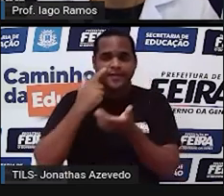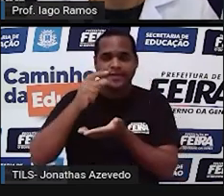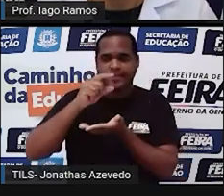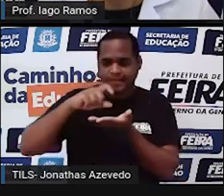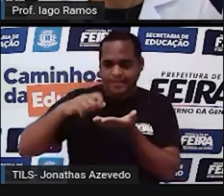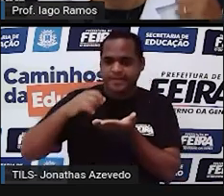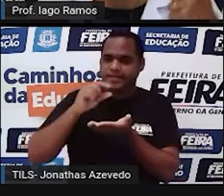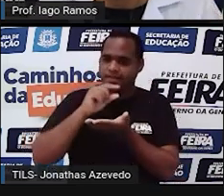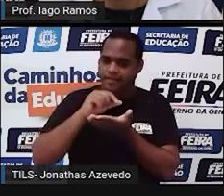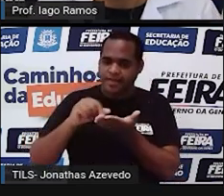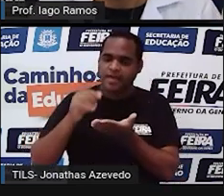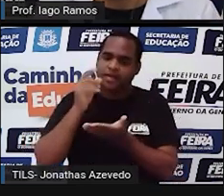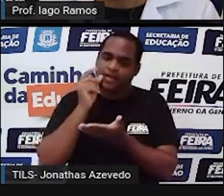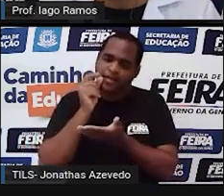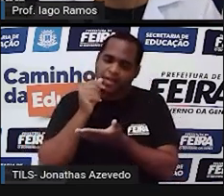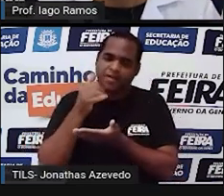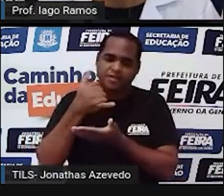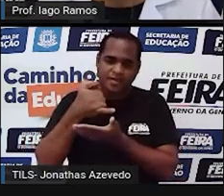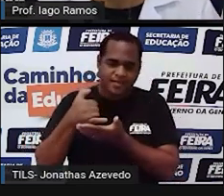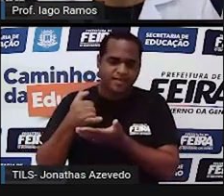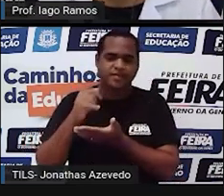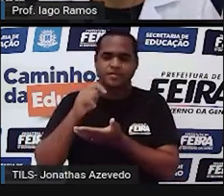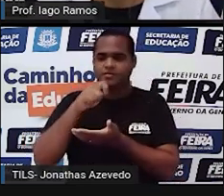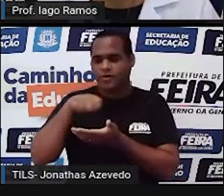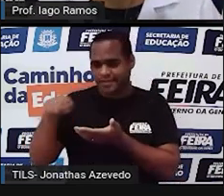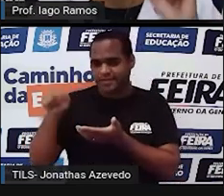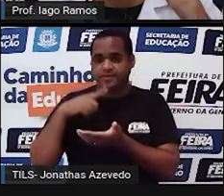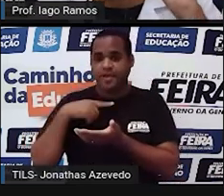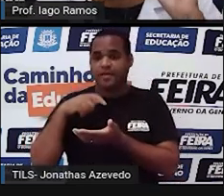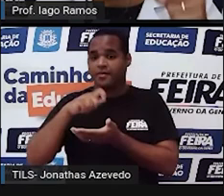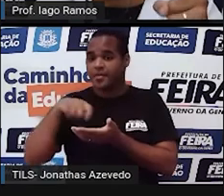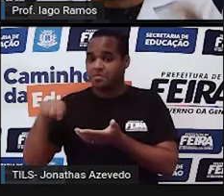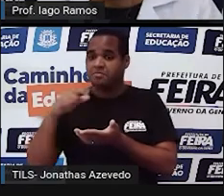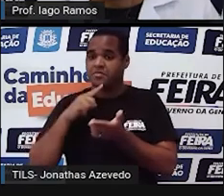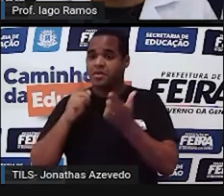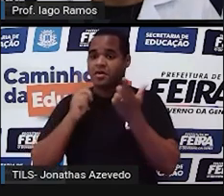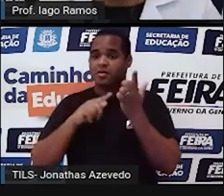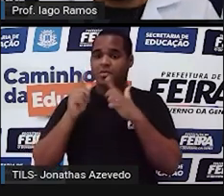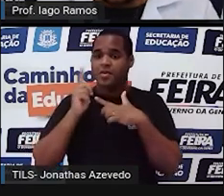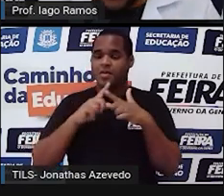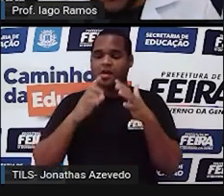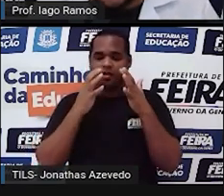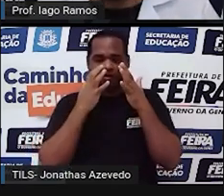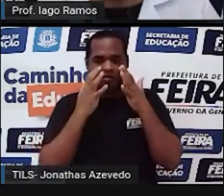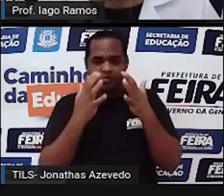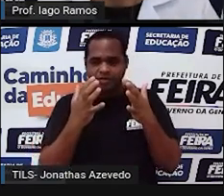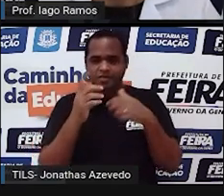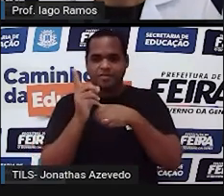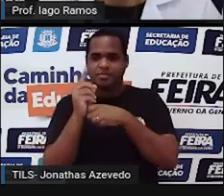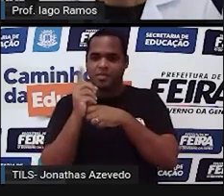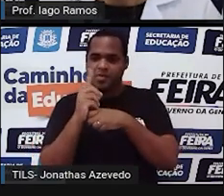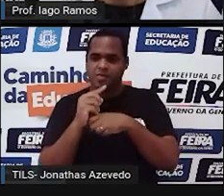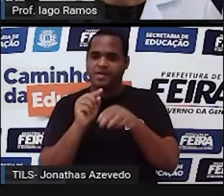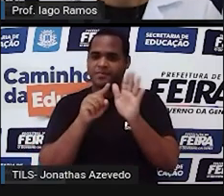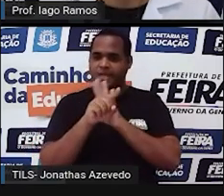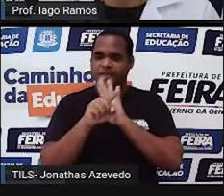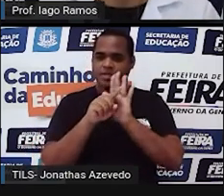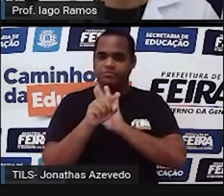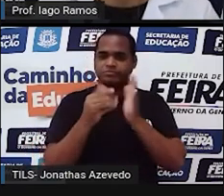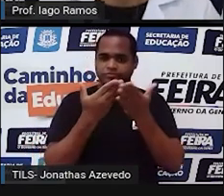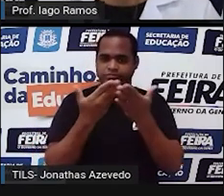lápis ou borracha papel na mão anotando as respostas atentos ao tempo de cada pergunta. Tá bom?